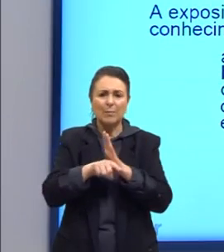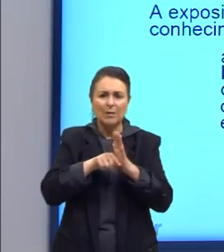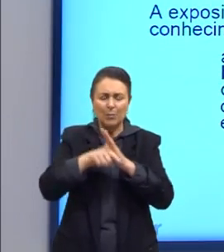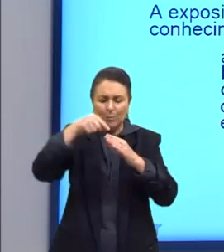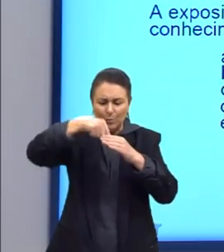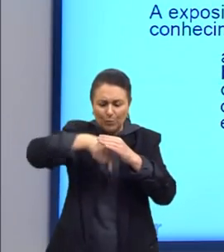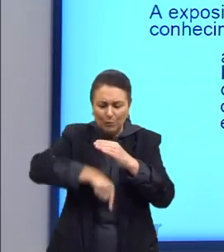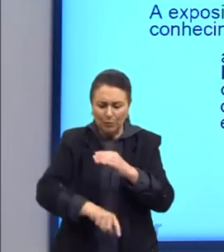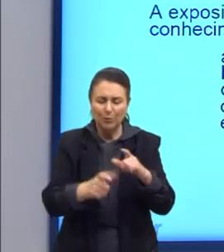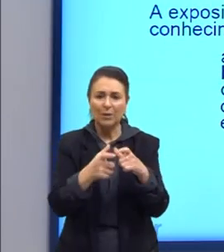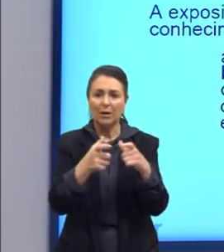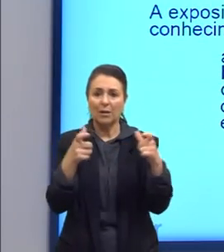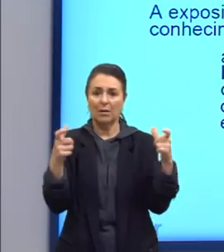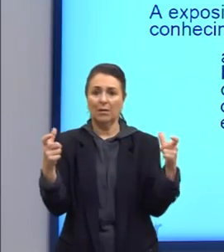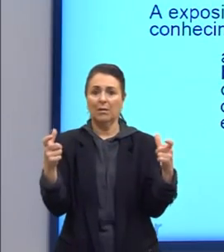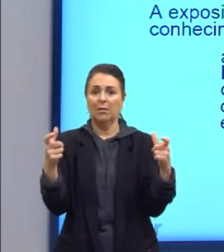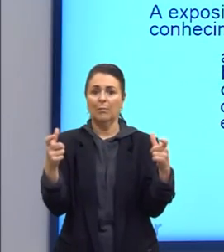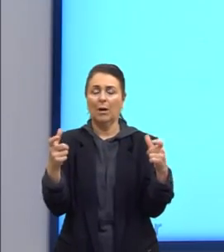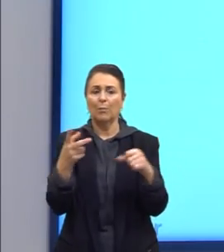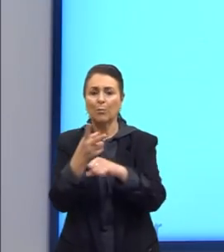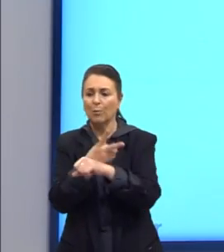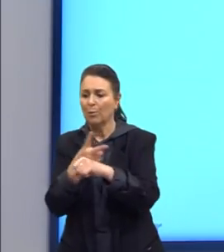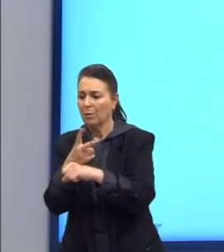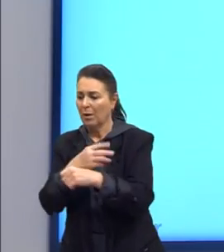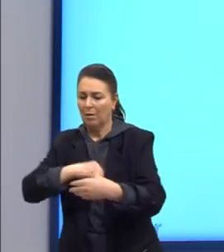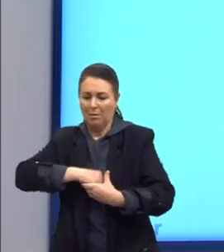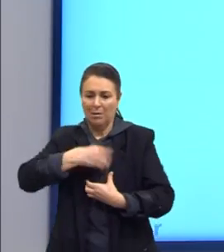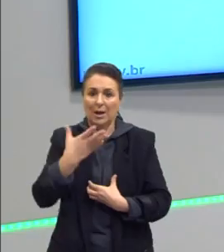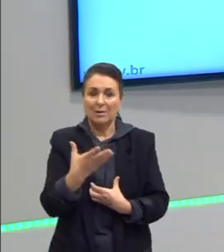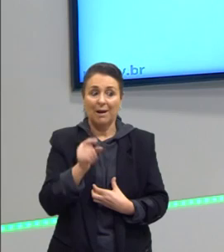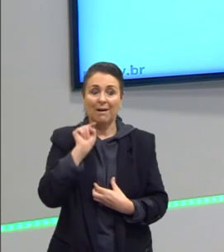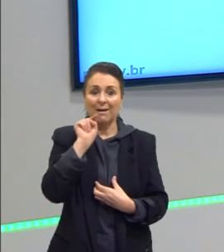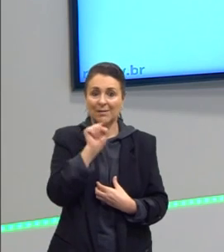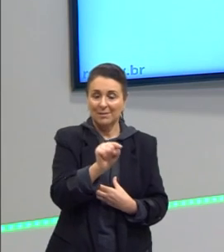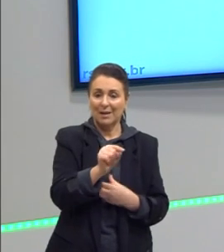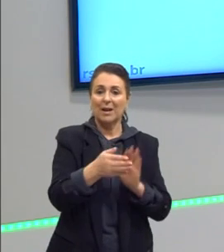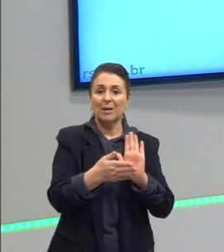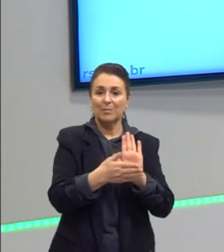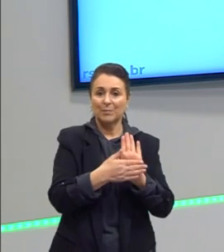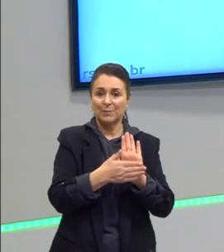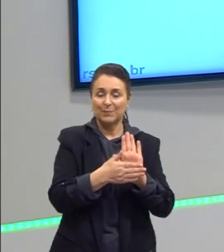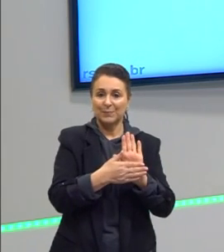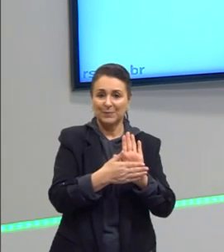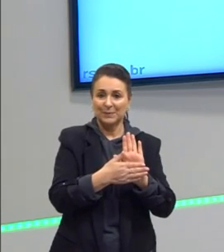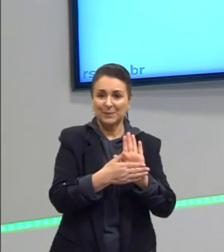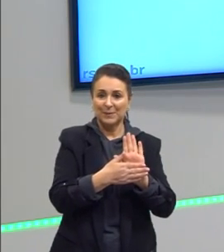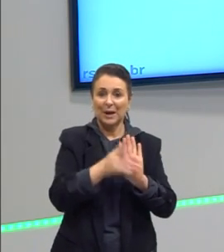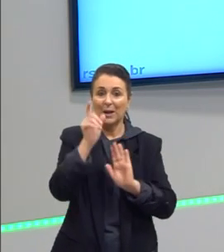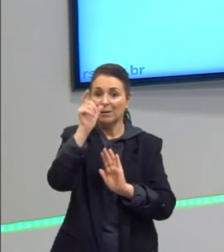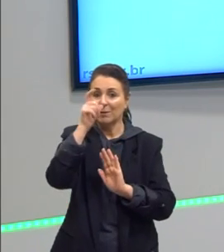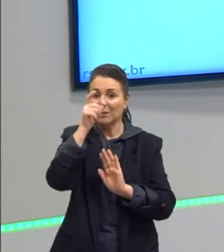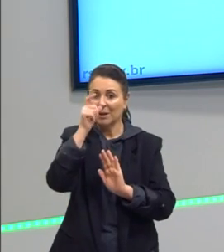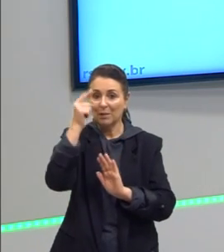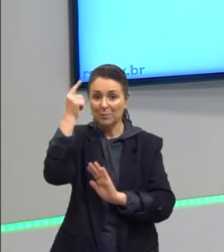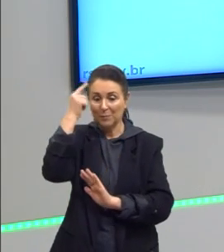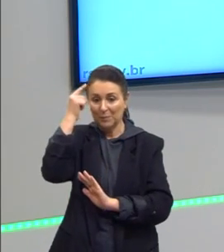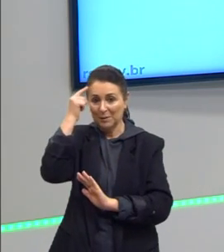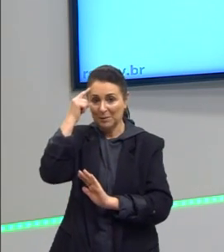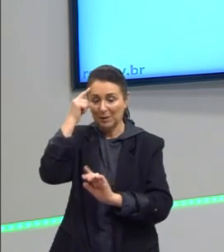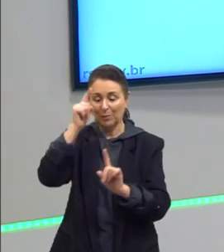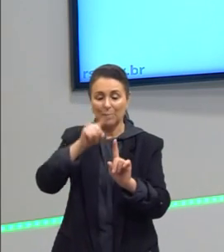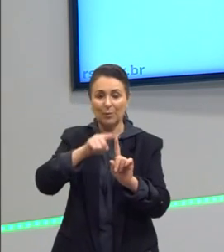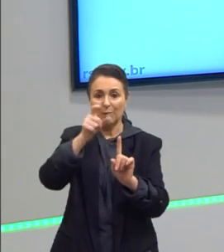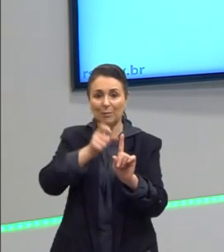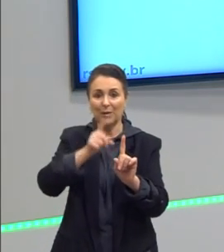ampla. Buscar o que é. Buscar a essência. Essa é a proposta do René Descartes para o pensamento metafísico.